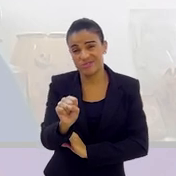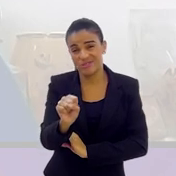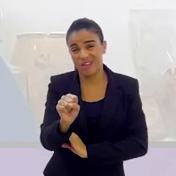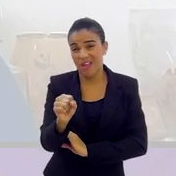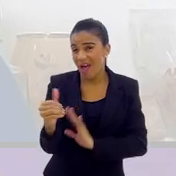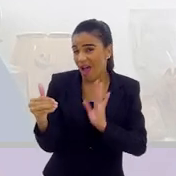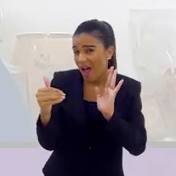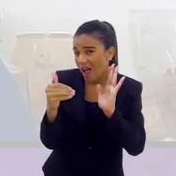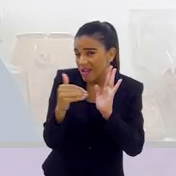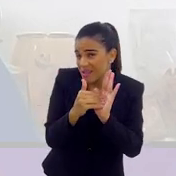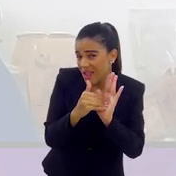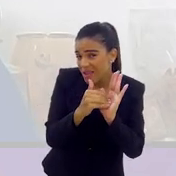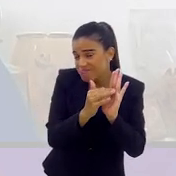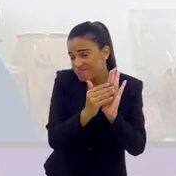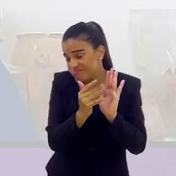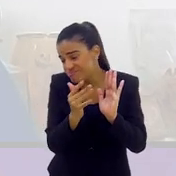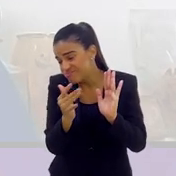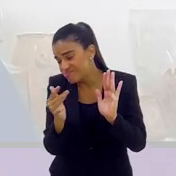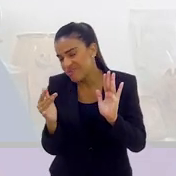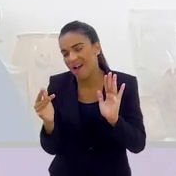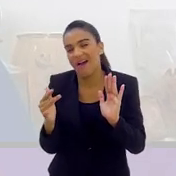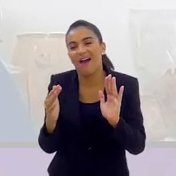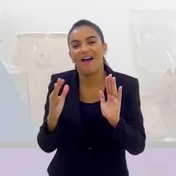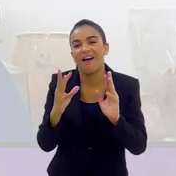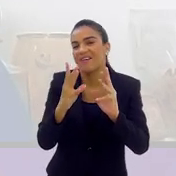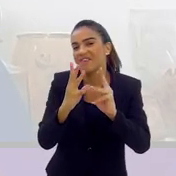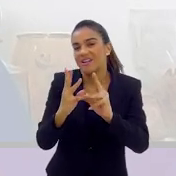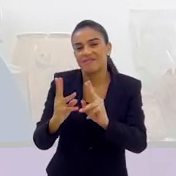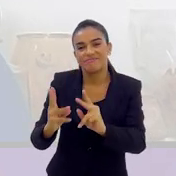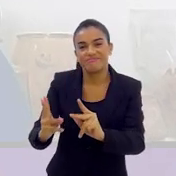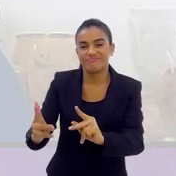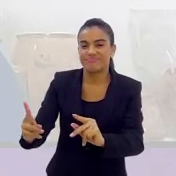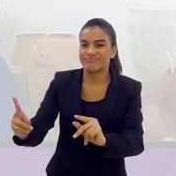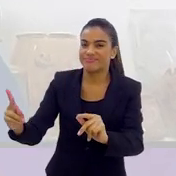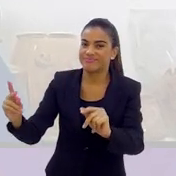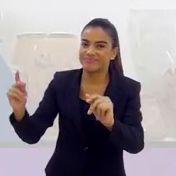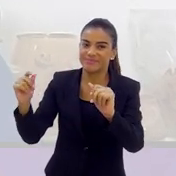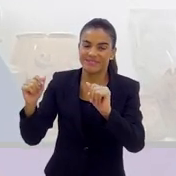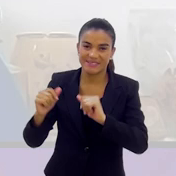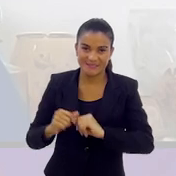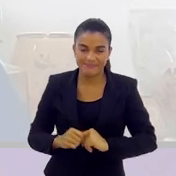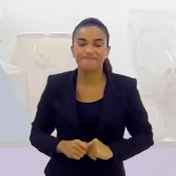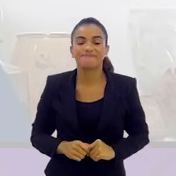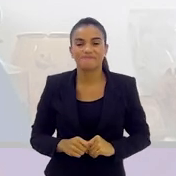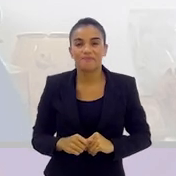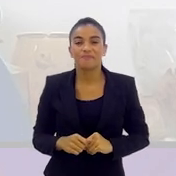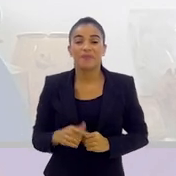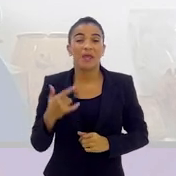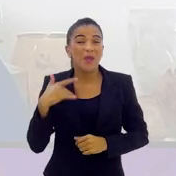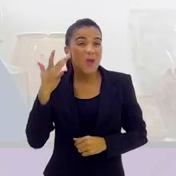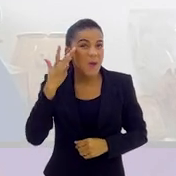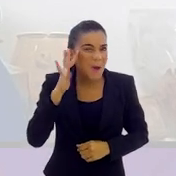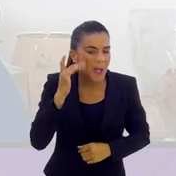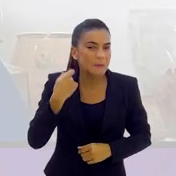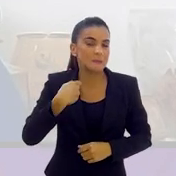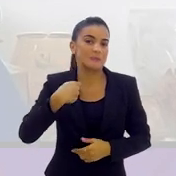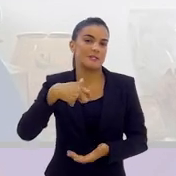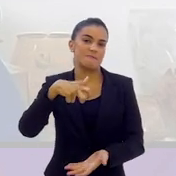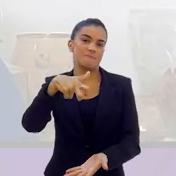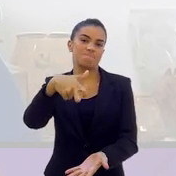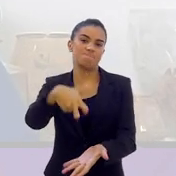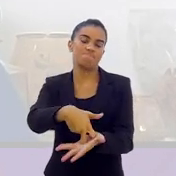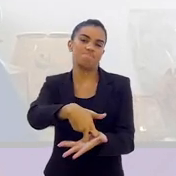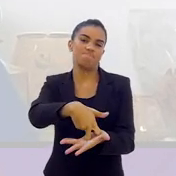até acontecer esse processo, aí muita água vai rolar. Eu acho que deveria se ter, assim, sanções